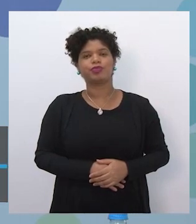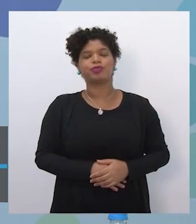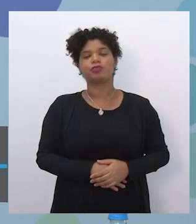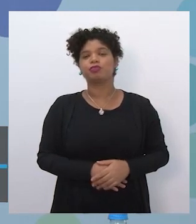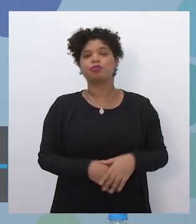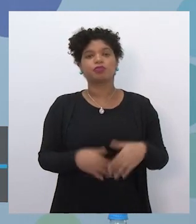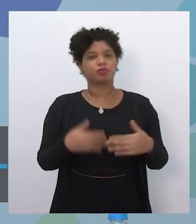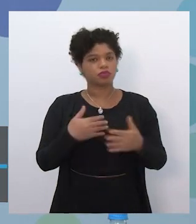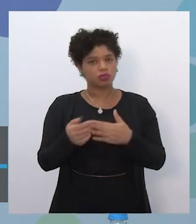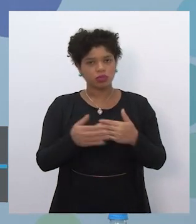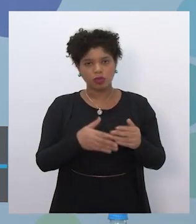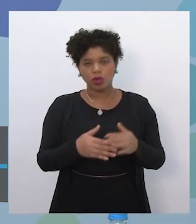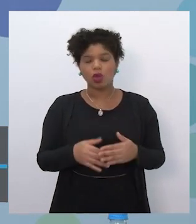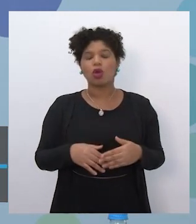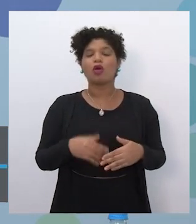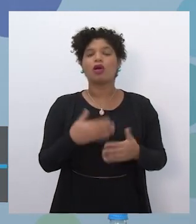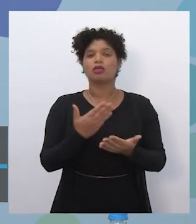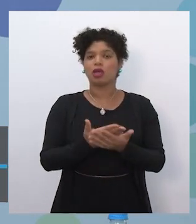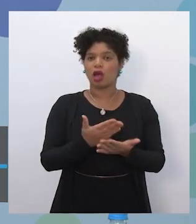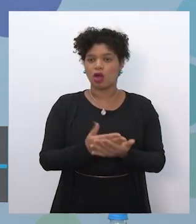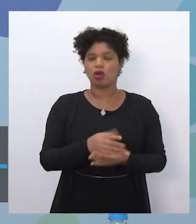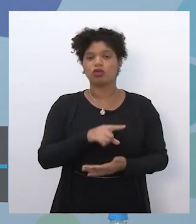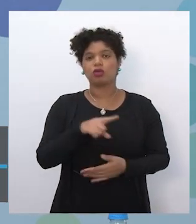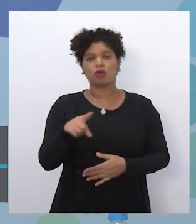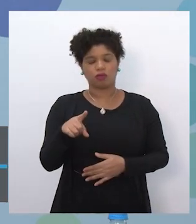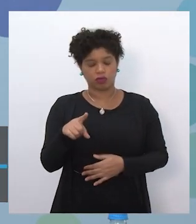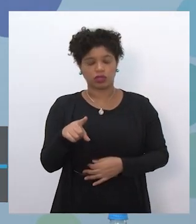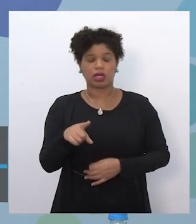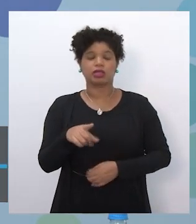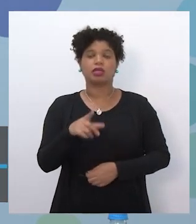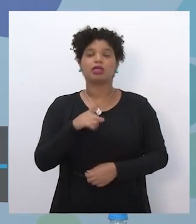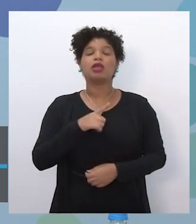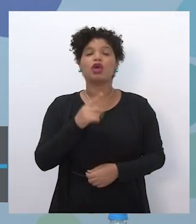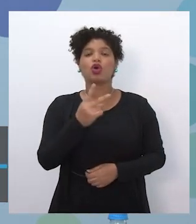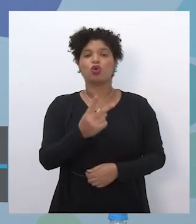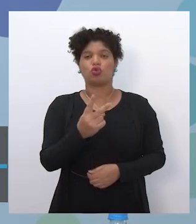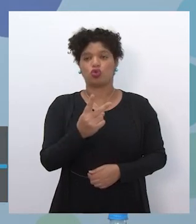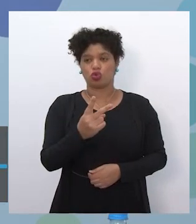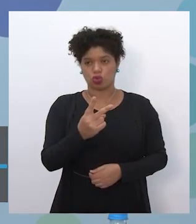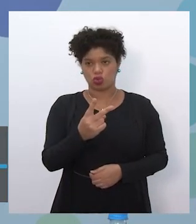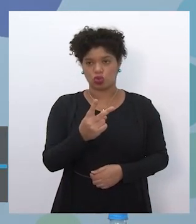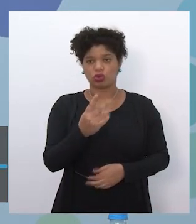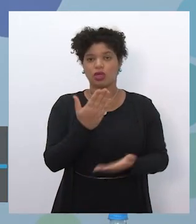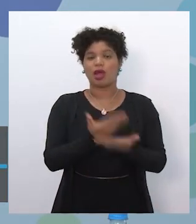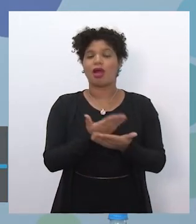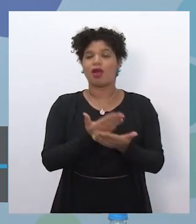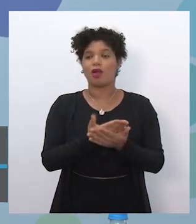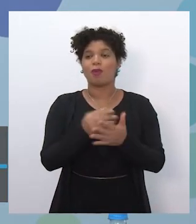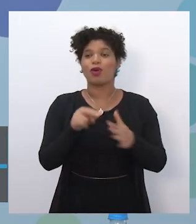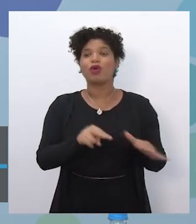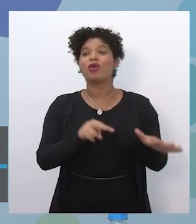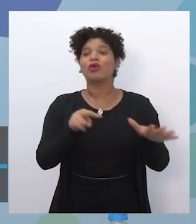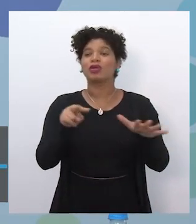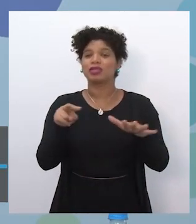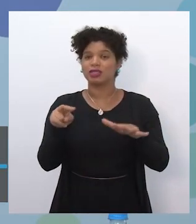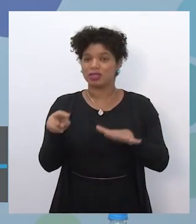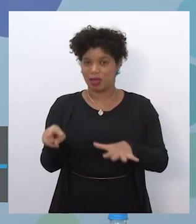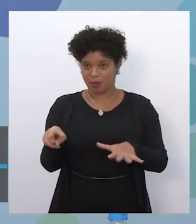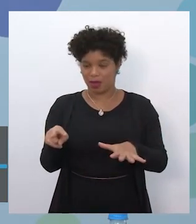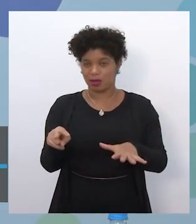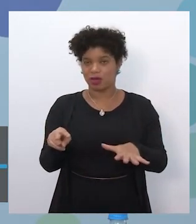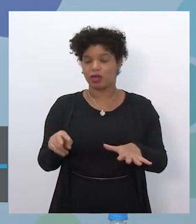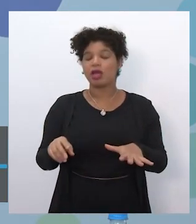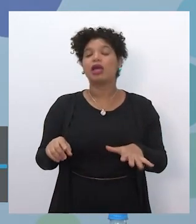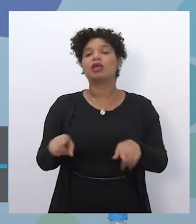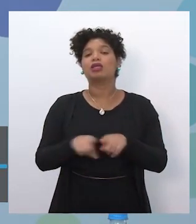Independente da quantidade da aula de professores, então, são duas aulas por semana, mais duas aulas de